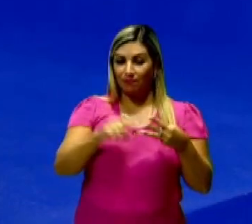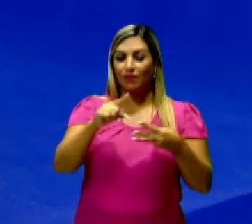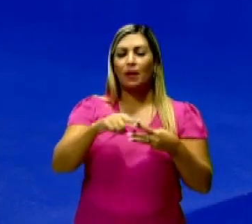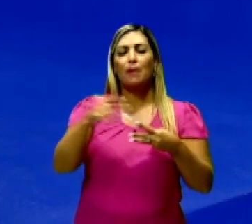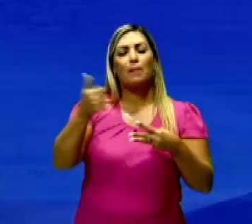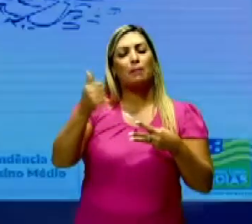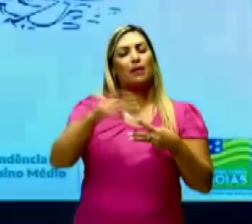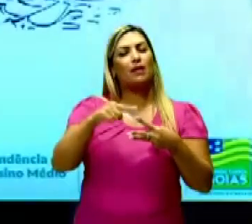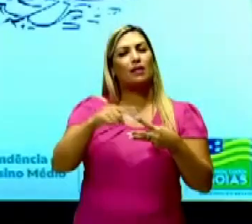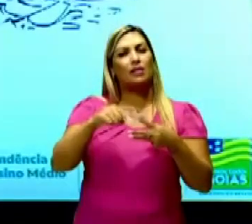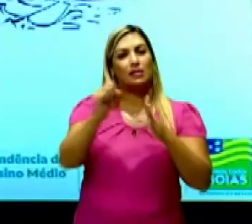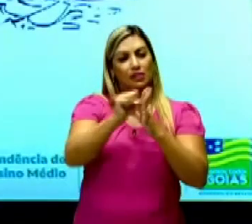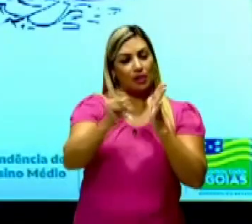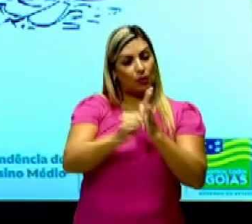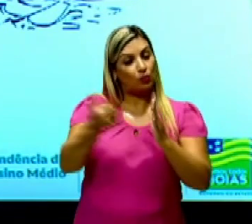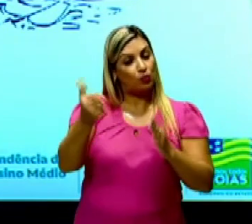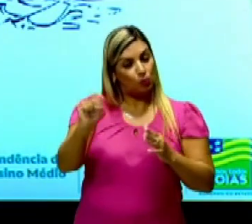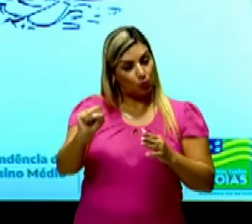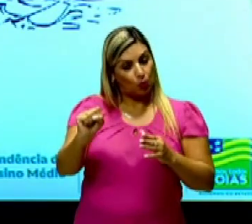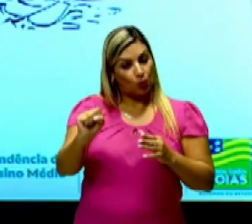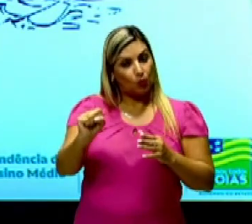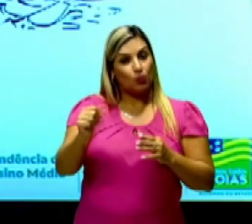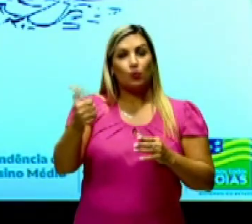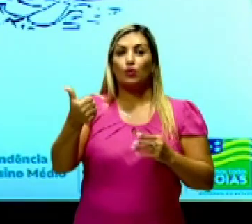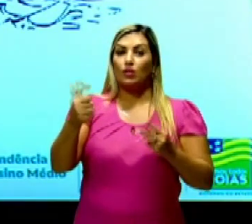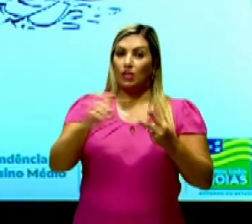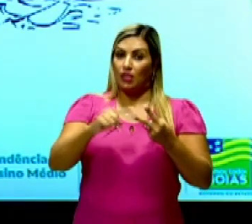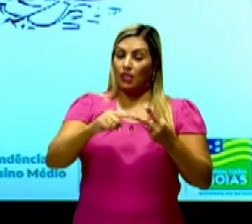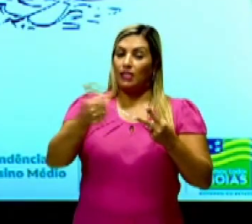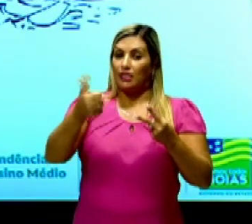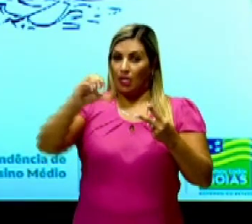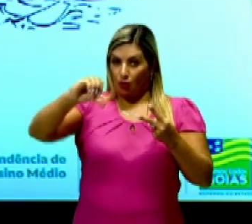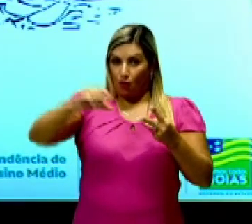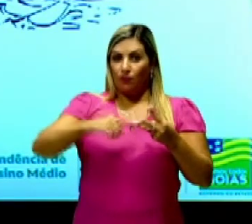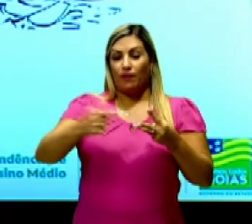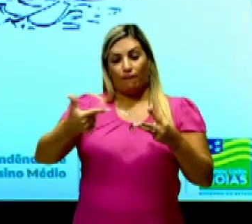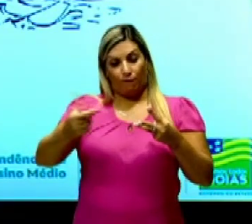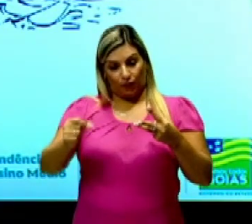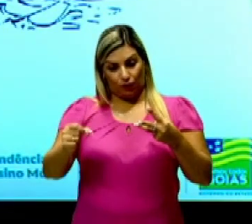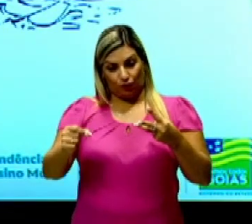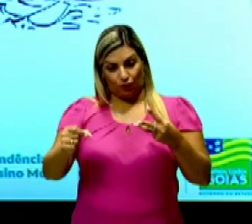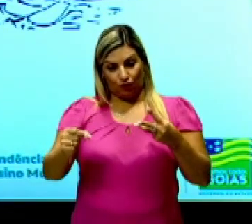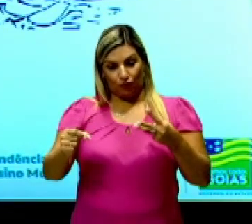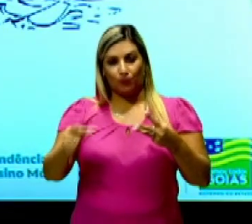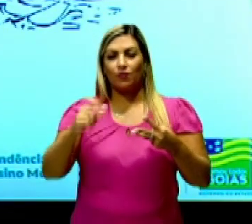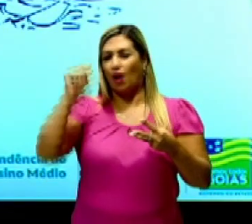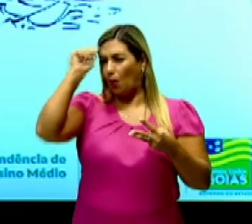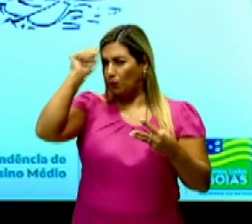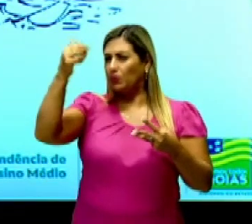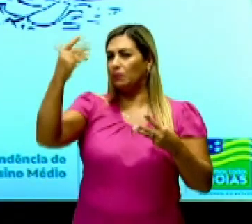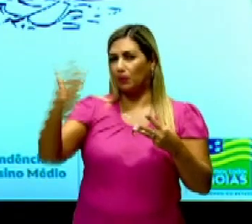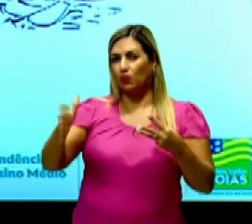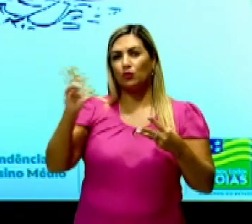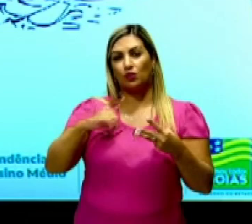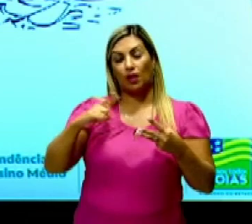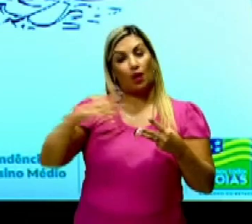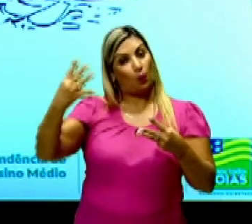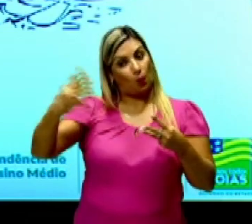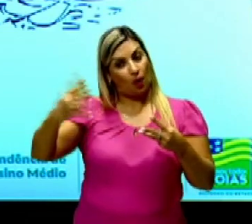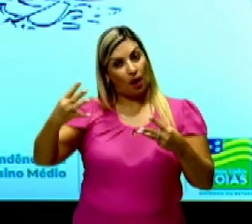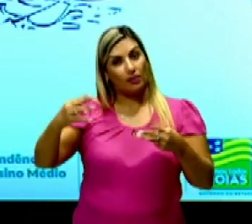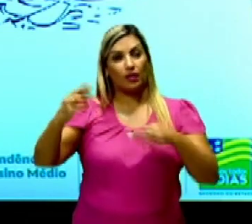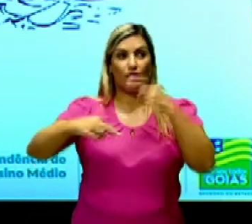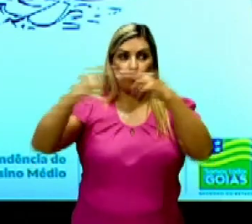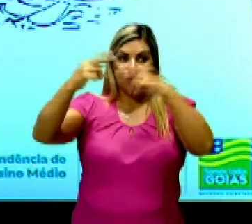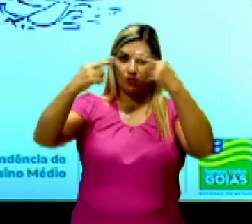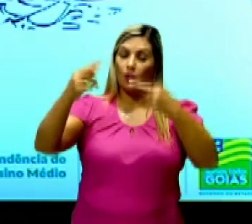A primeira lá no século XVIII, a segunda no século XIX e a terceira no século XX. Alguns autores até já falam de uma quarta revolução.